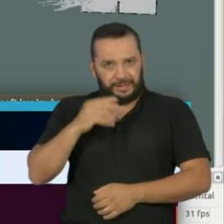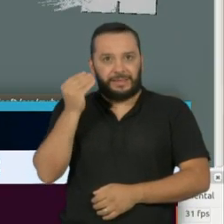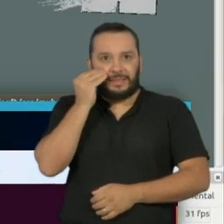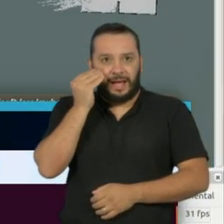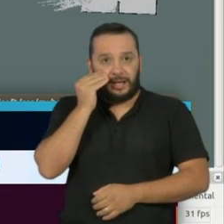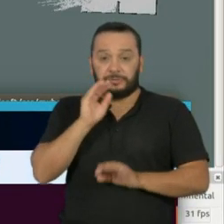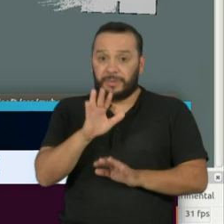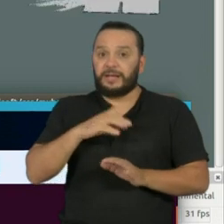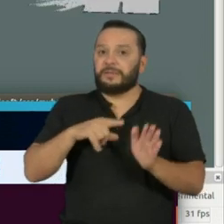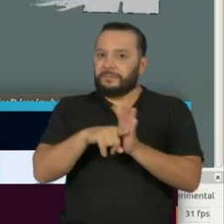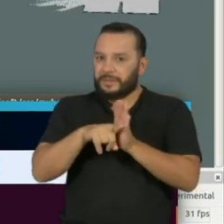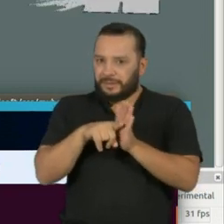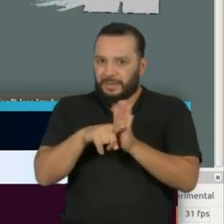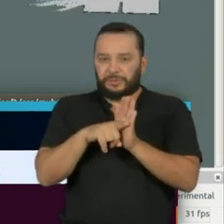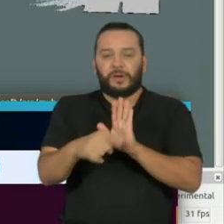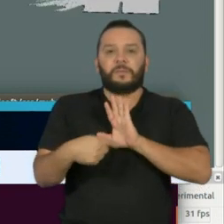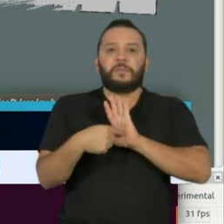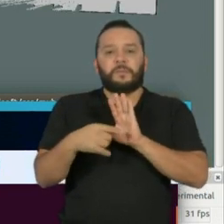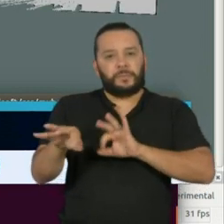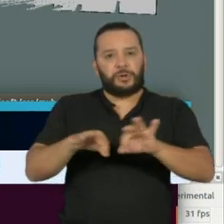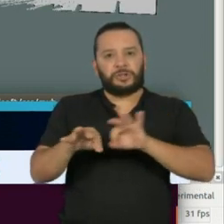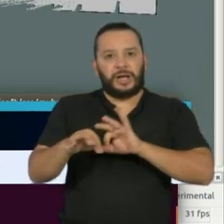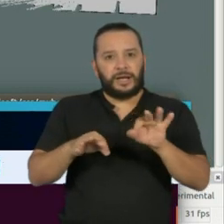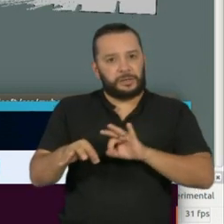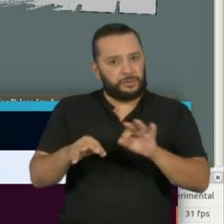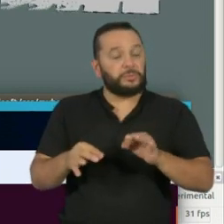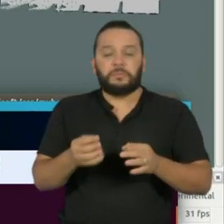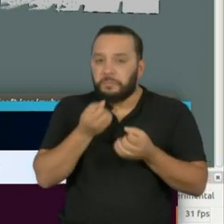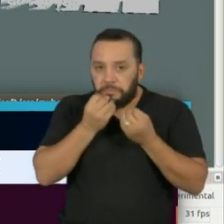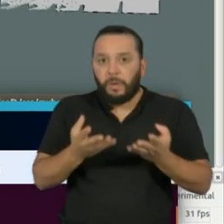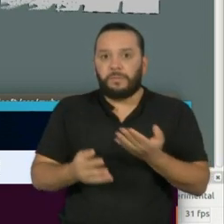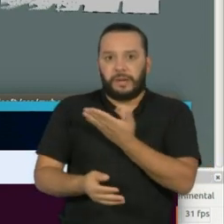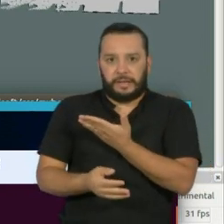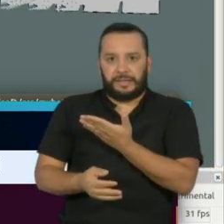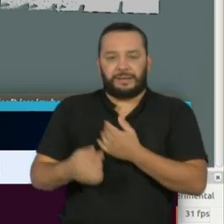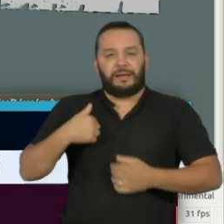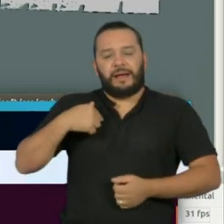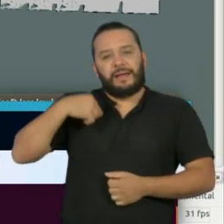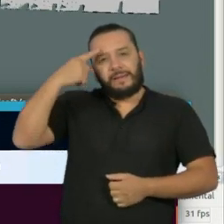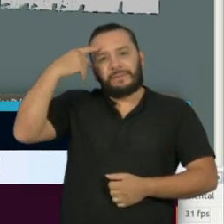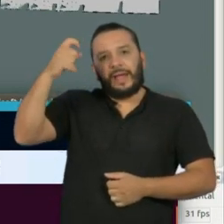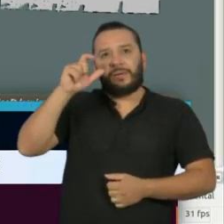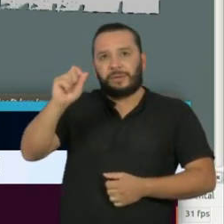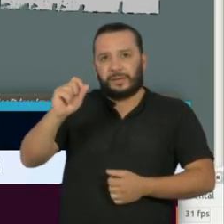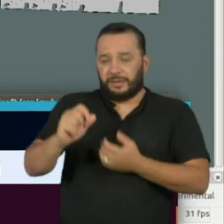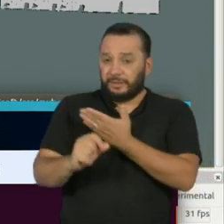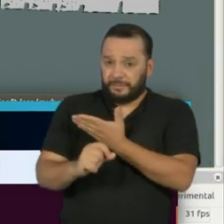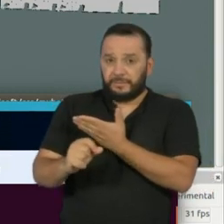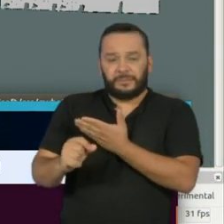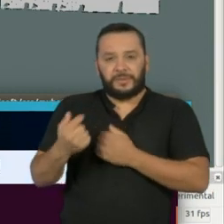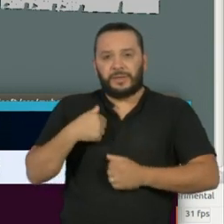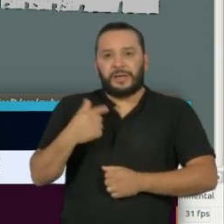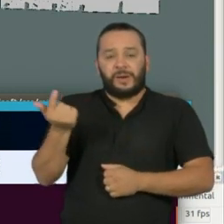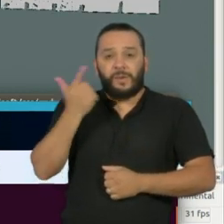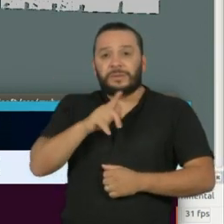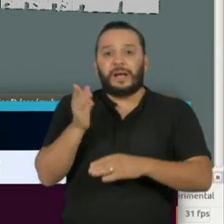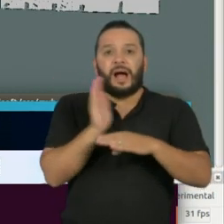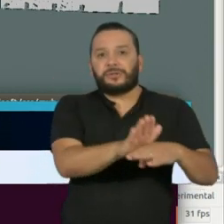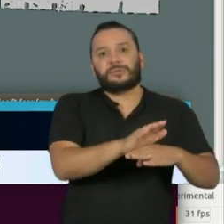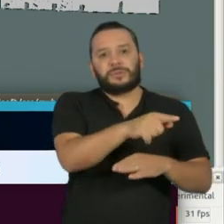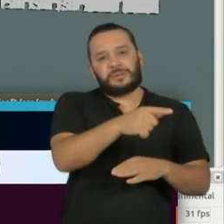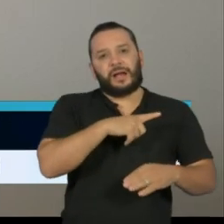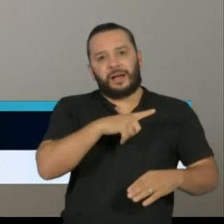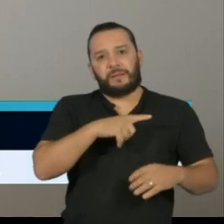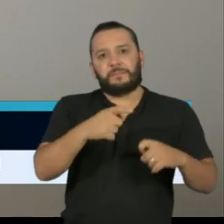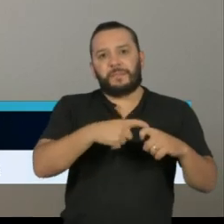mas os pesquisadores têm grandes planos para ele. A principal ideia é que essa plataforma consiga auxiliar os profissionais